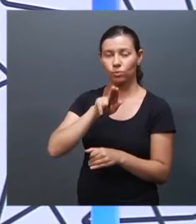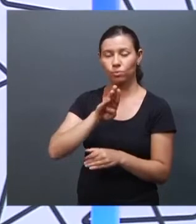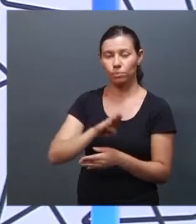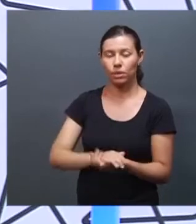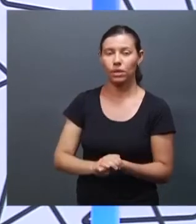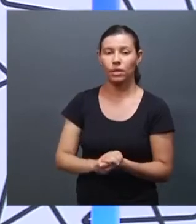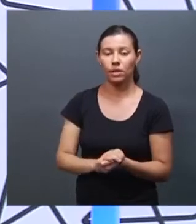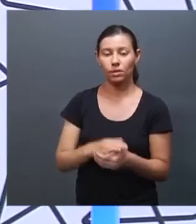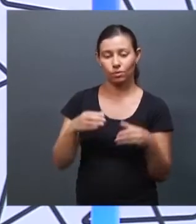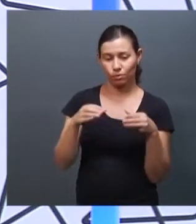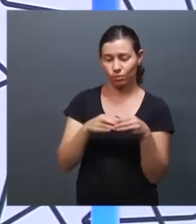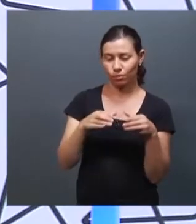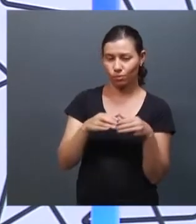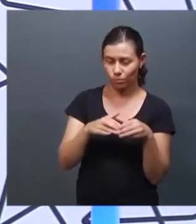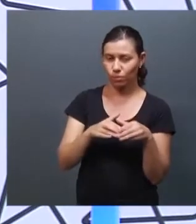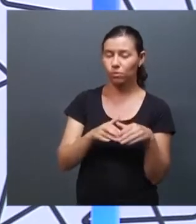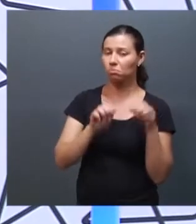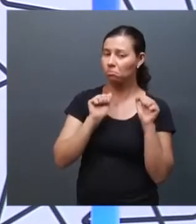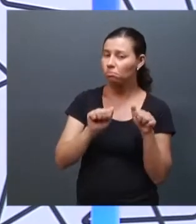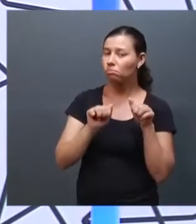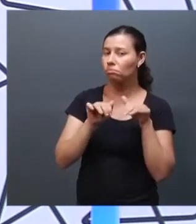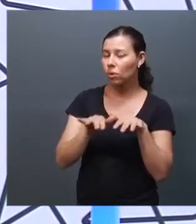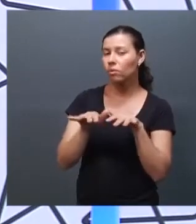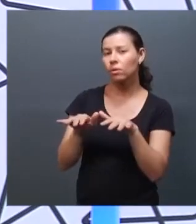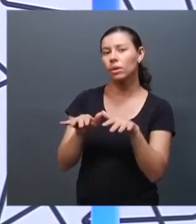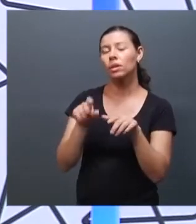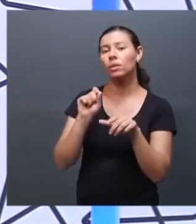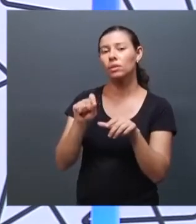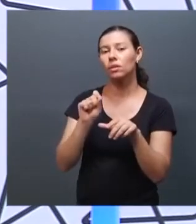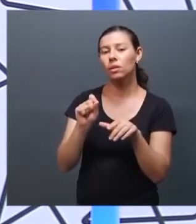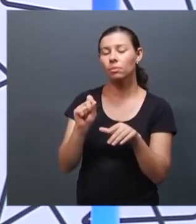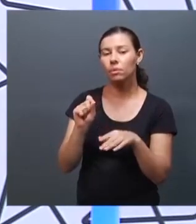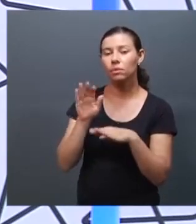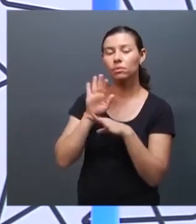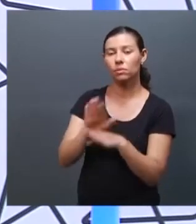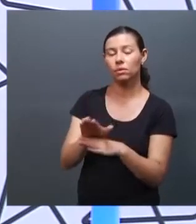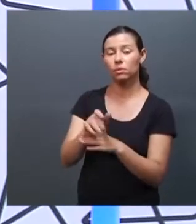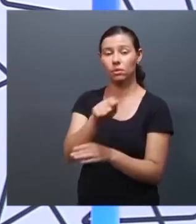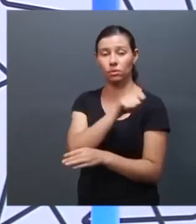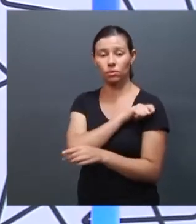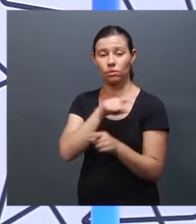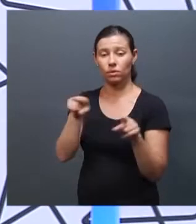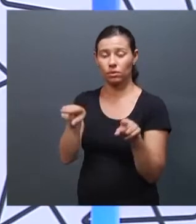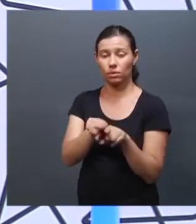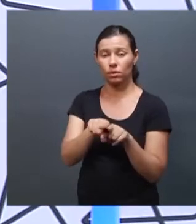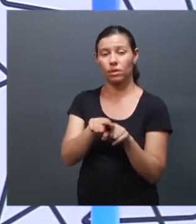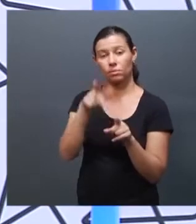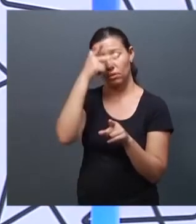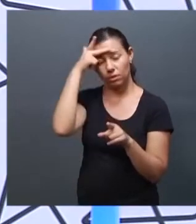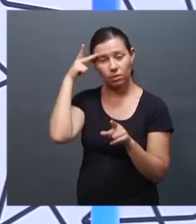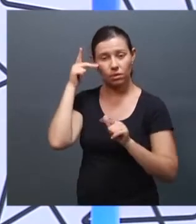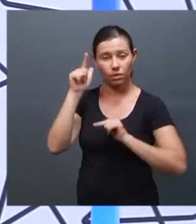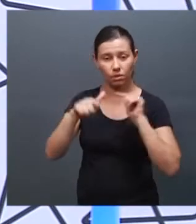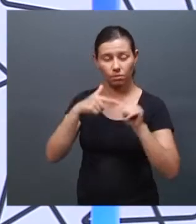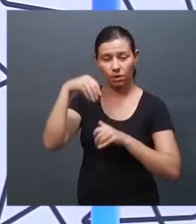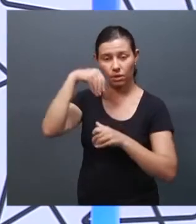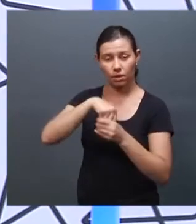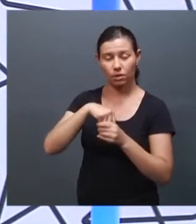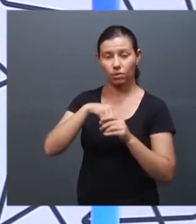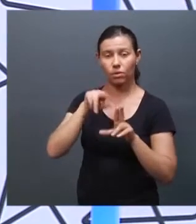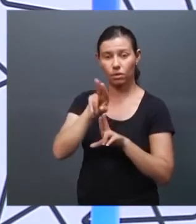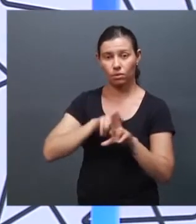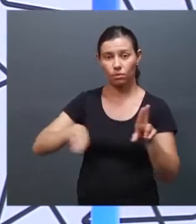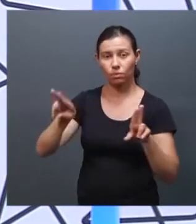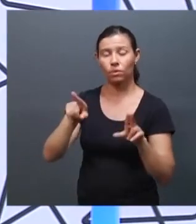coletiva para apoiar os estudantes da UFU os funcionários da UFU então nós todos servidores